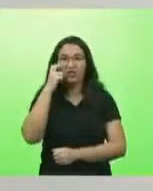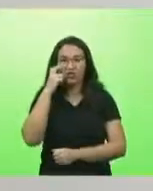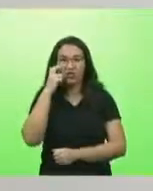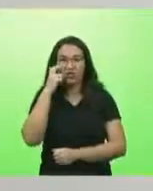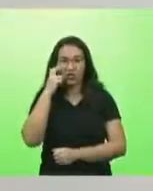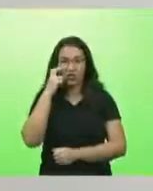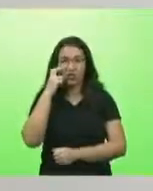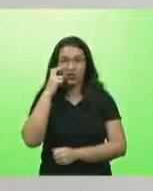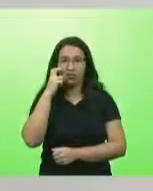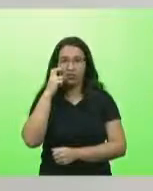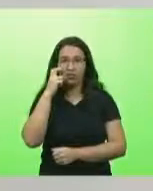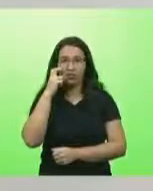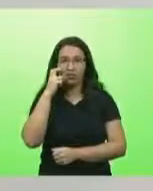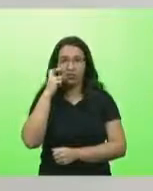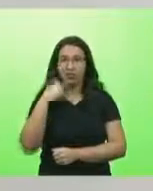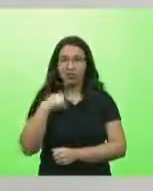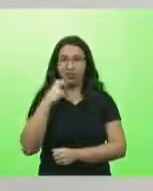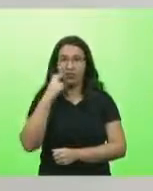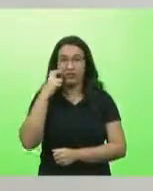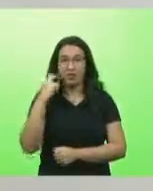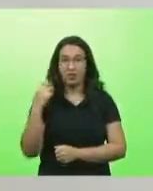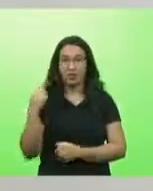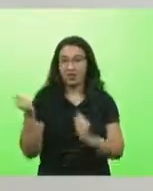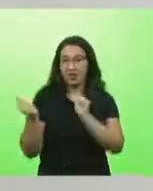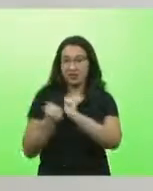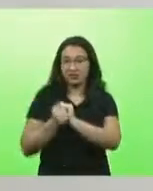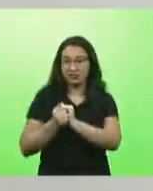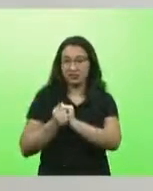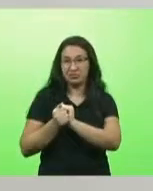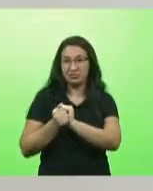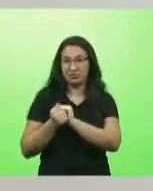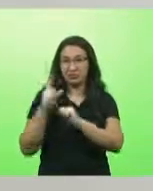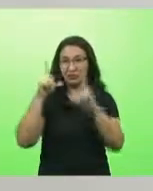da saúde. Eu tenho vergonha de tirar uma foto com o secretário da saúde.